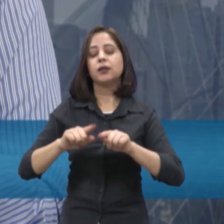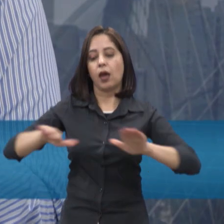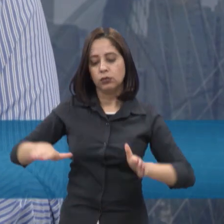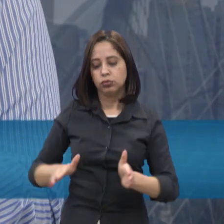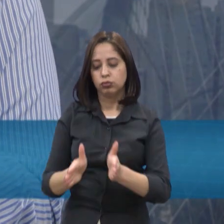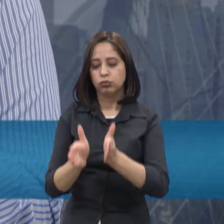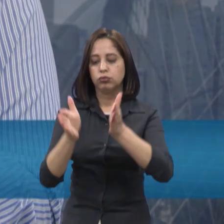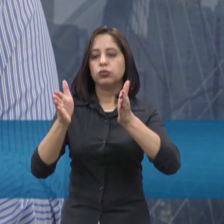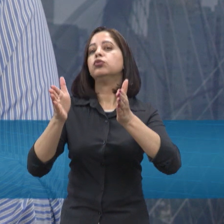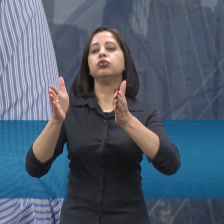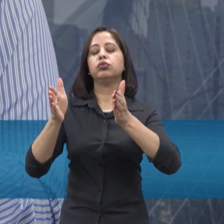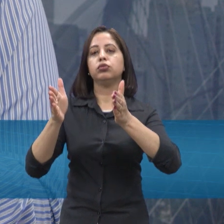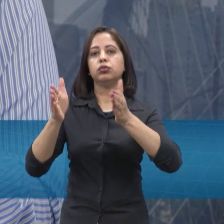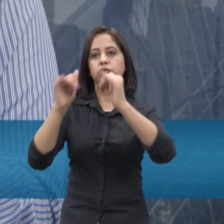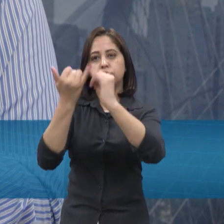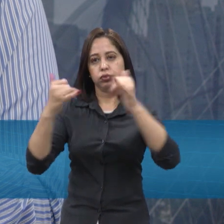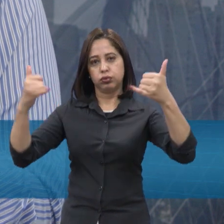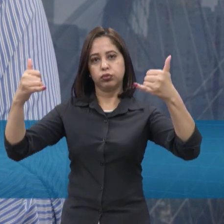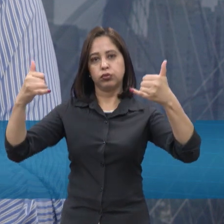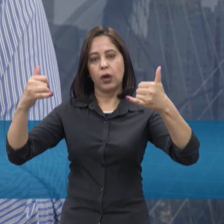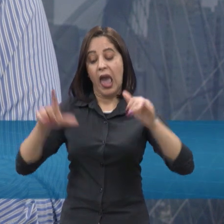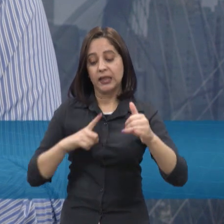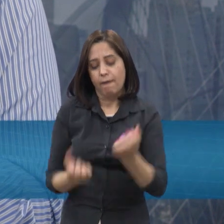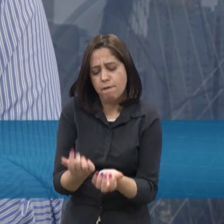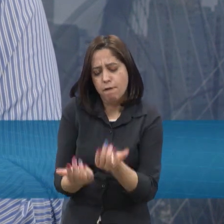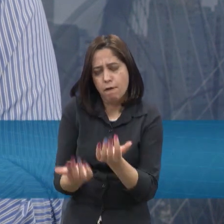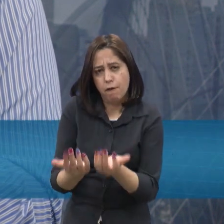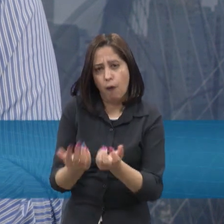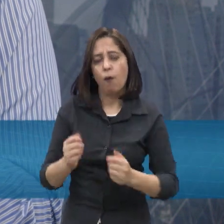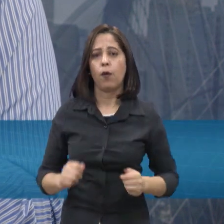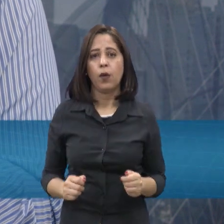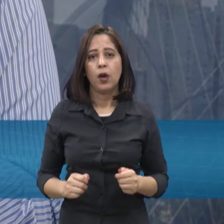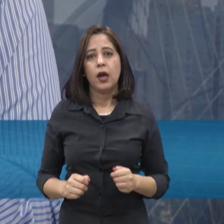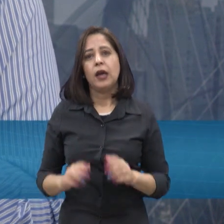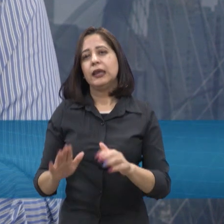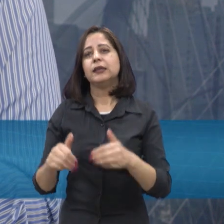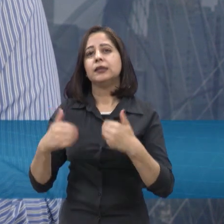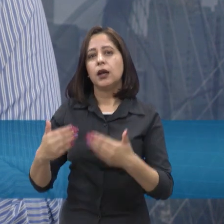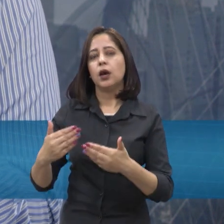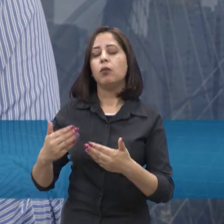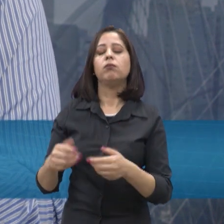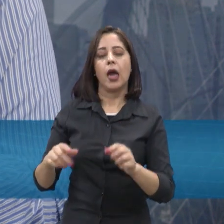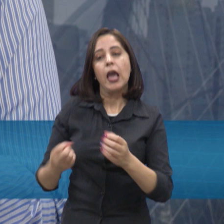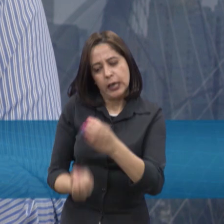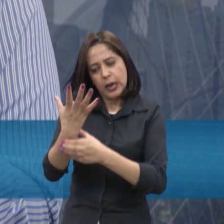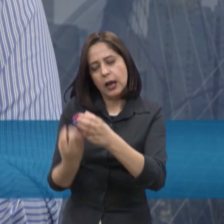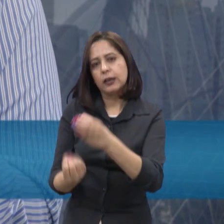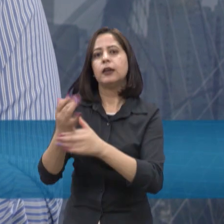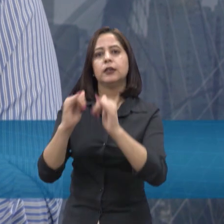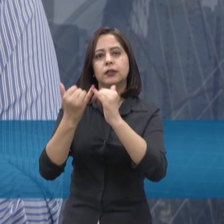combustíveis fósseis, né? E isso compõe essa matriz, vamos dizer, de geração elétrica, né, matriz